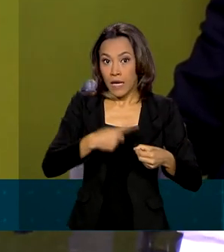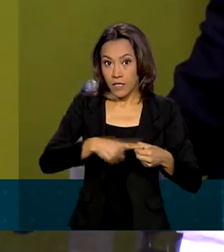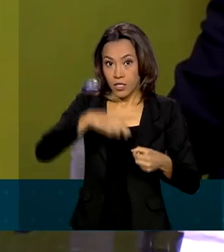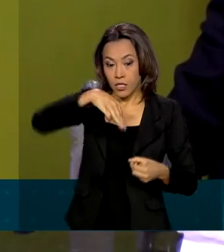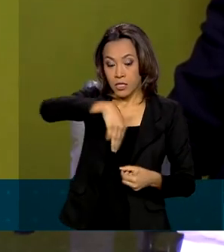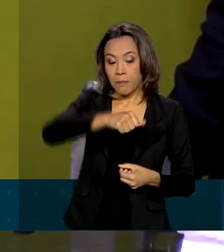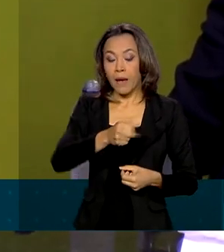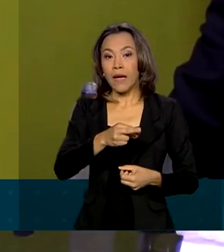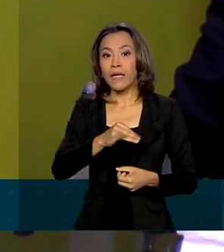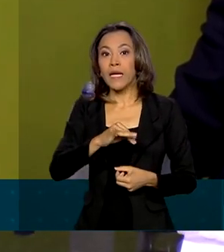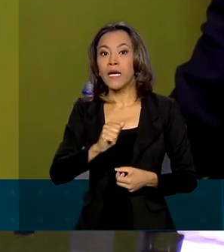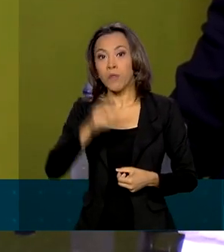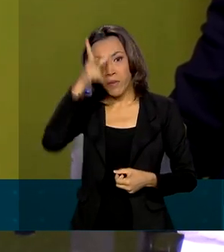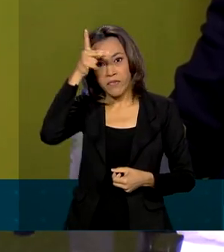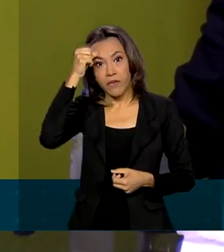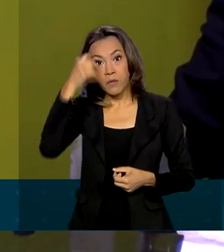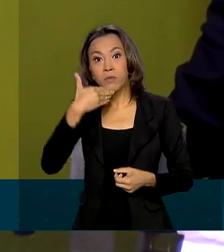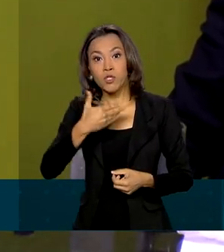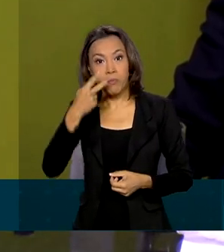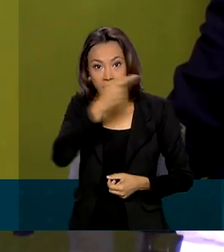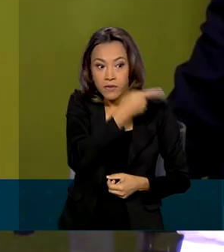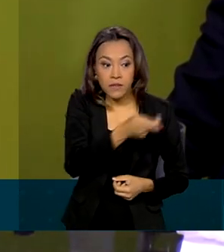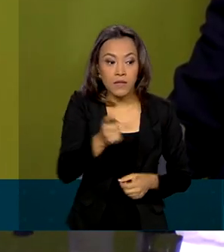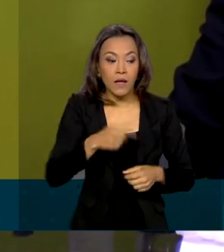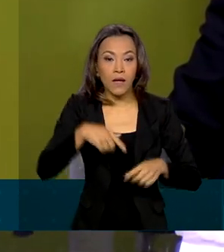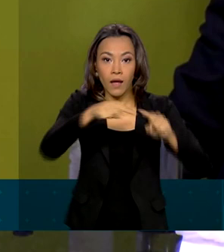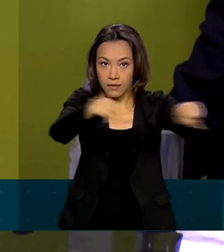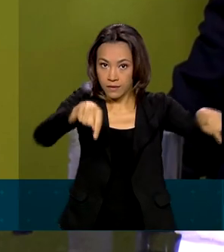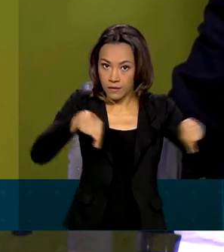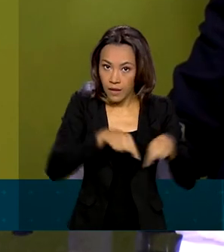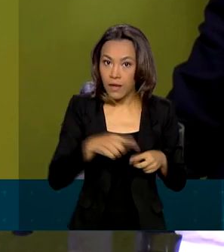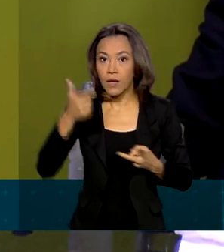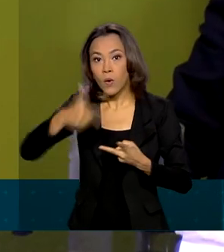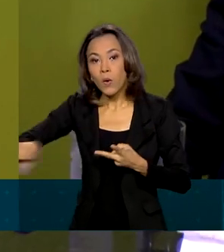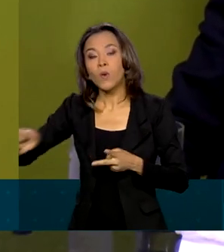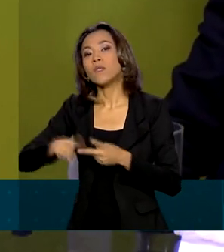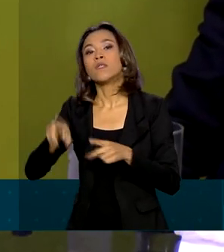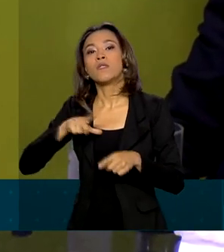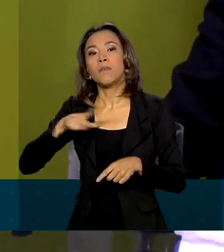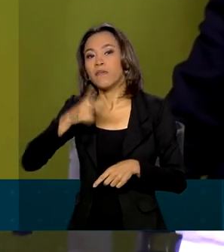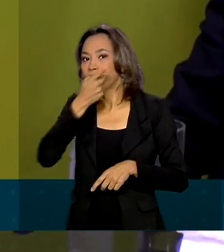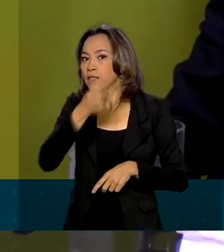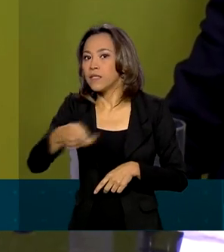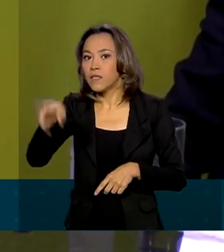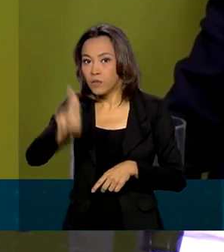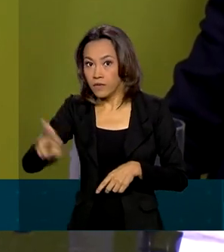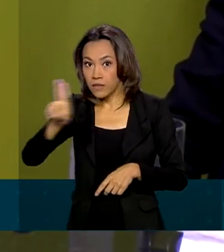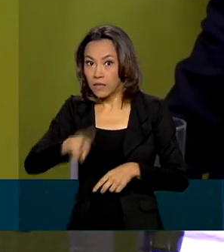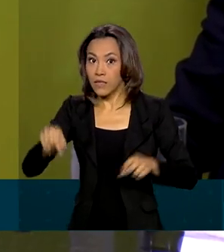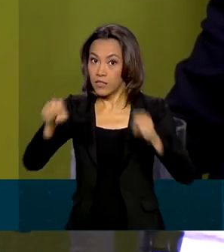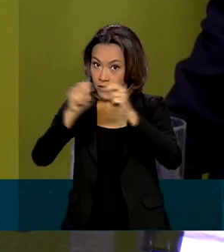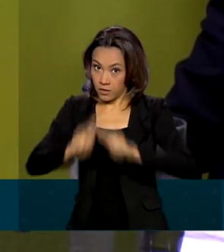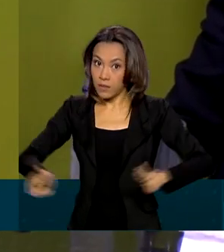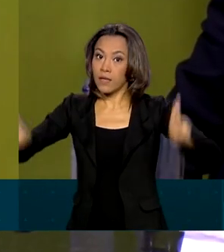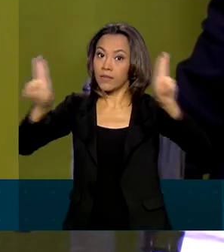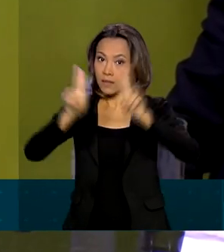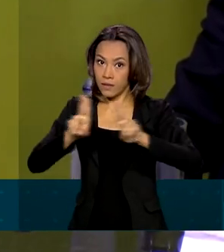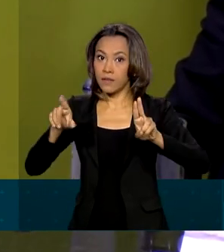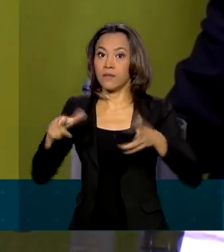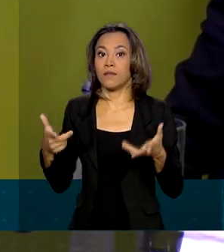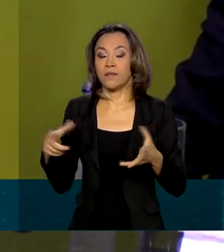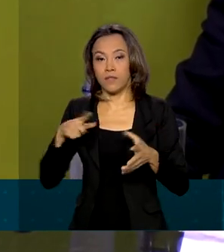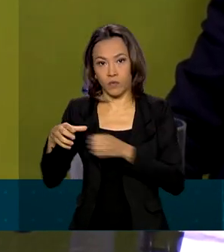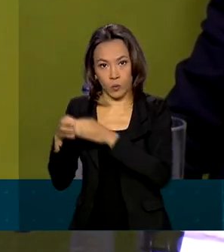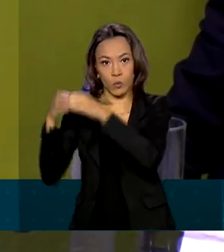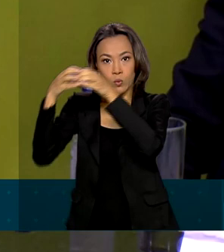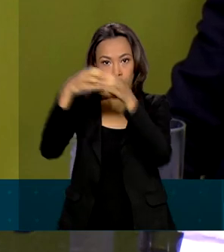visitar as salas. Vigilância sanitária visitou a Universidade Federal de Santa Catarina. Outros. O